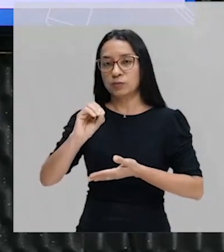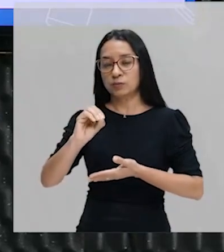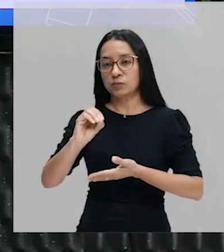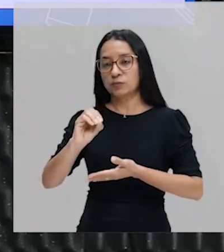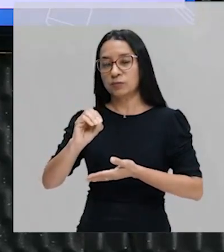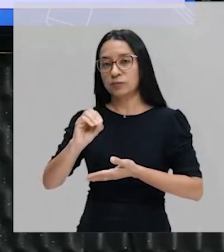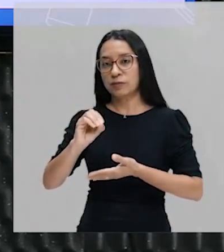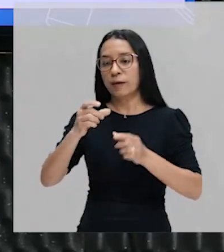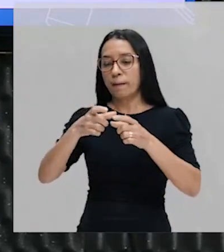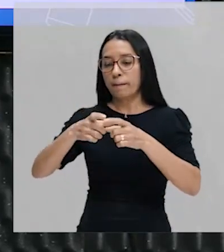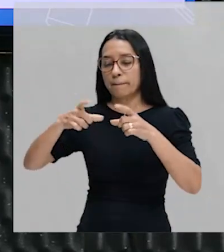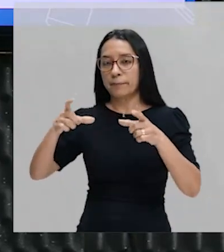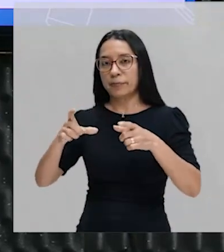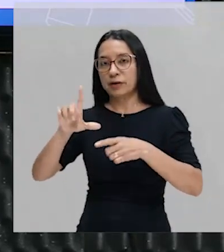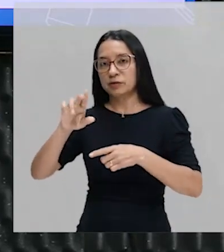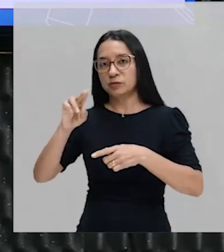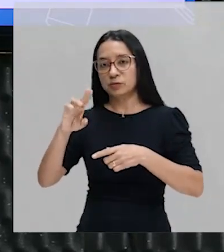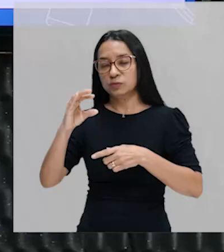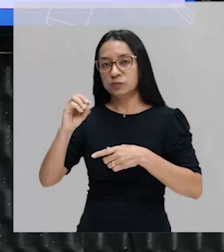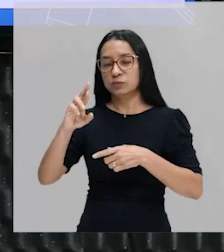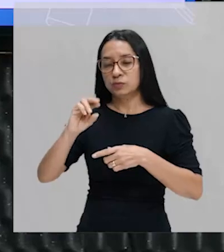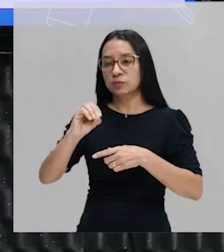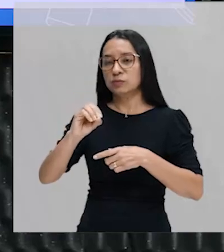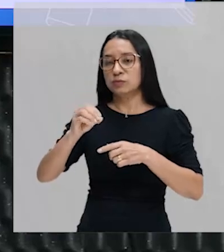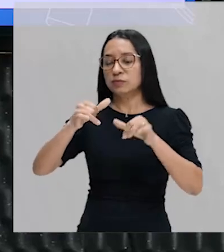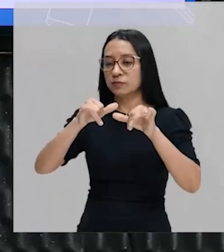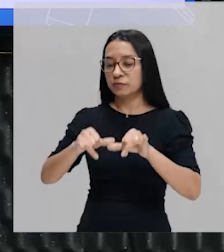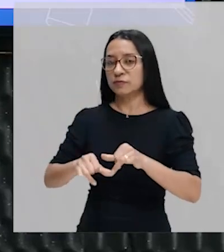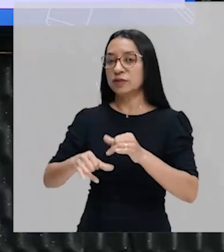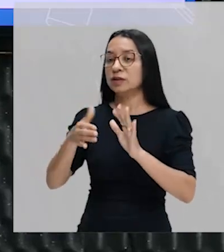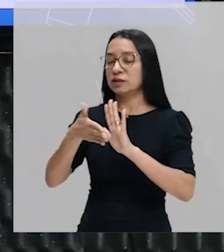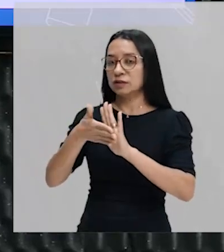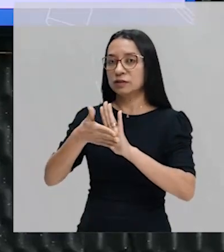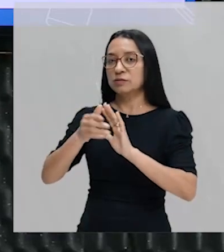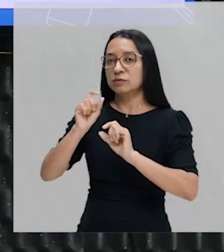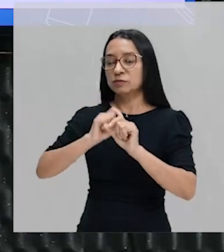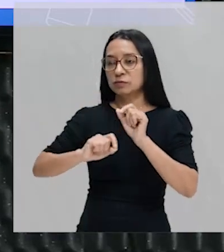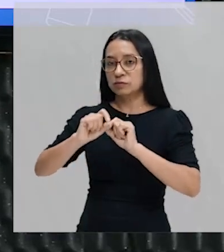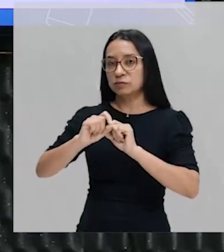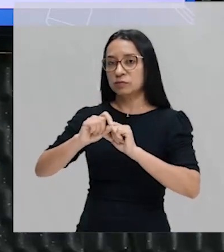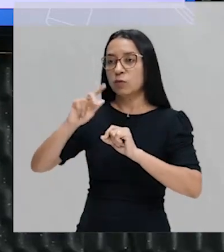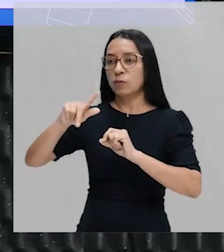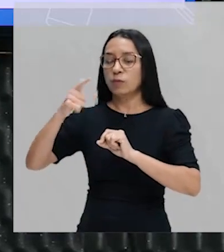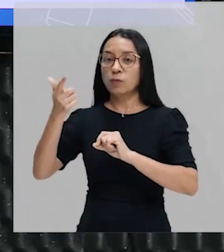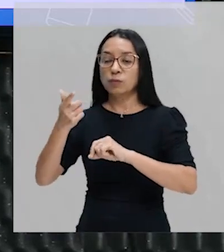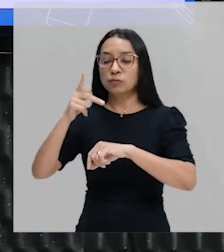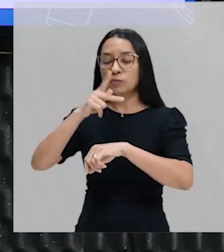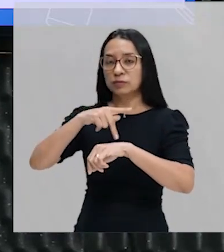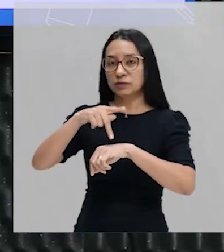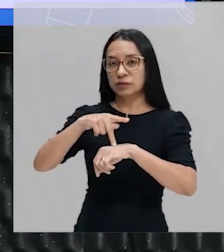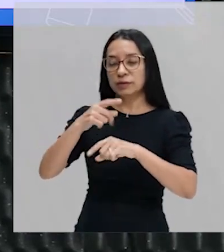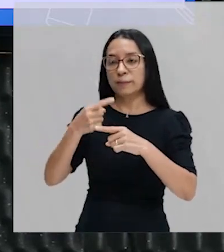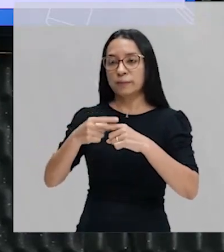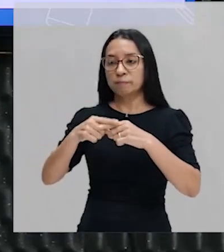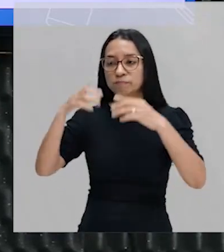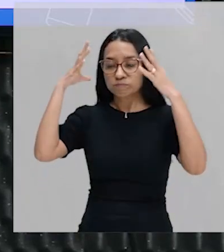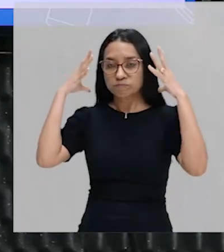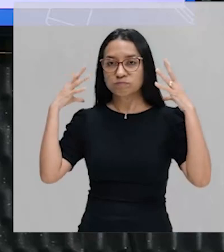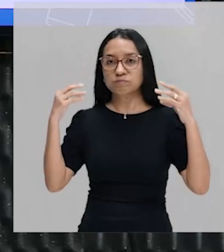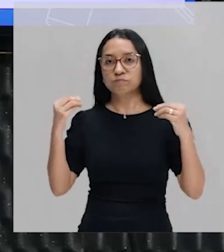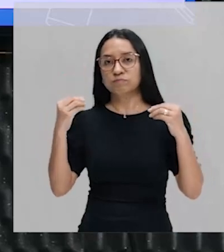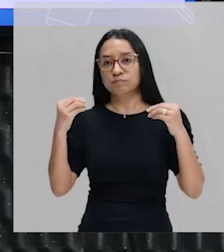lucro dessa economia açucareira vai ficar nas mãos dos credores, porque os credores holandeses,